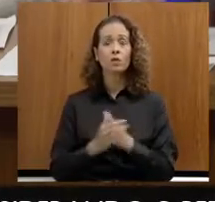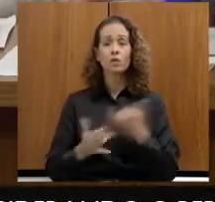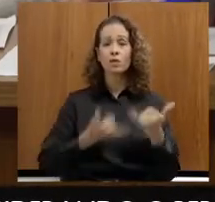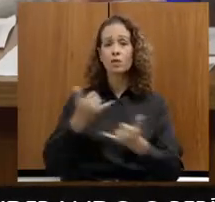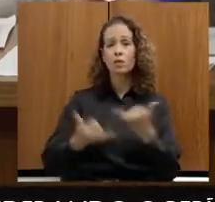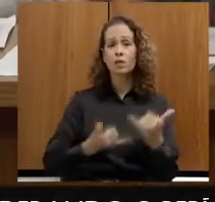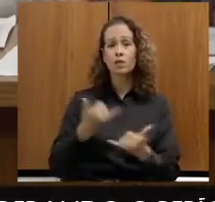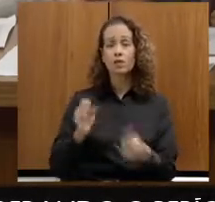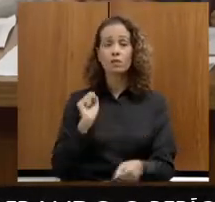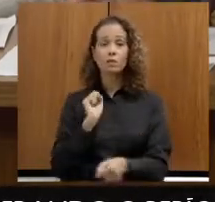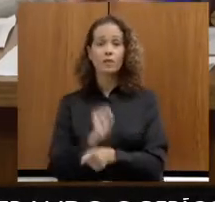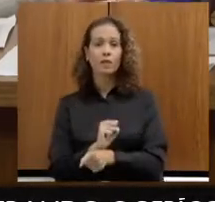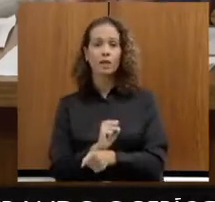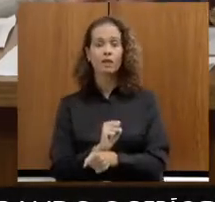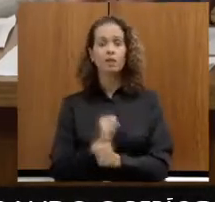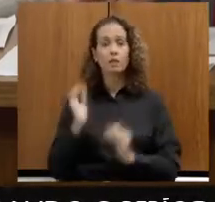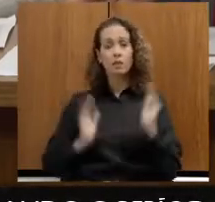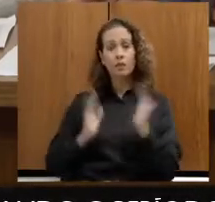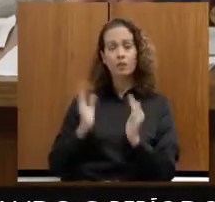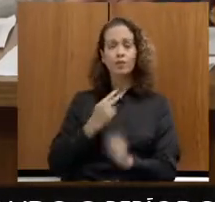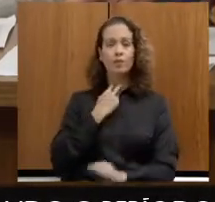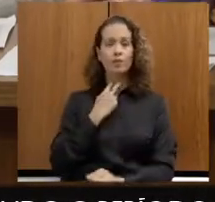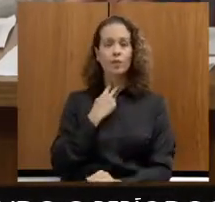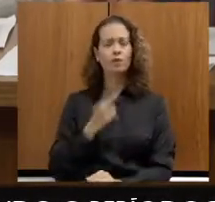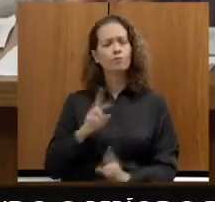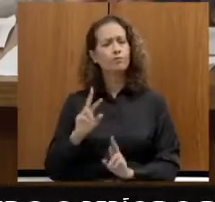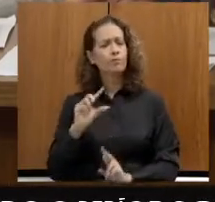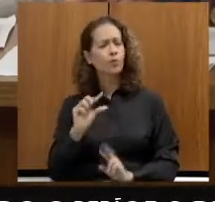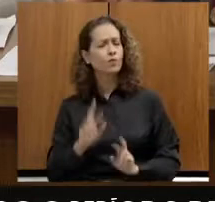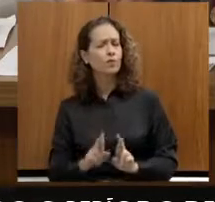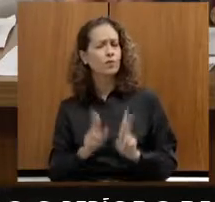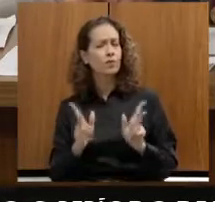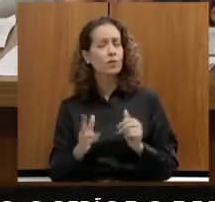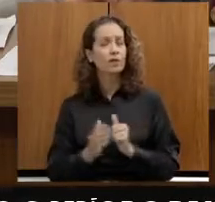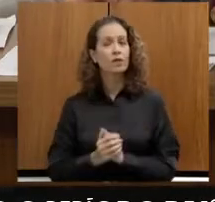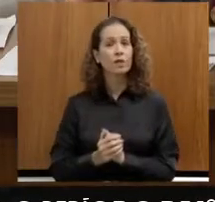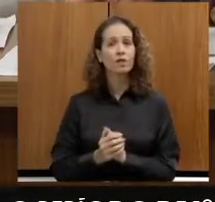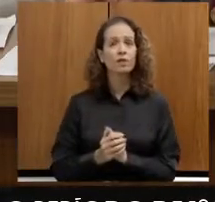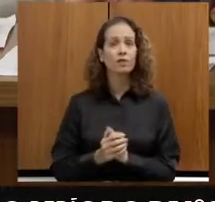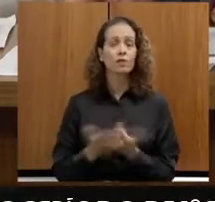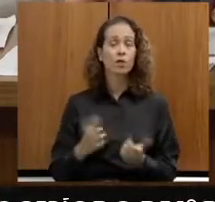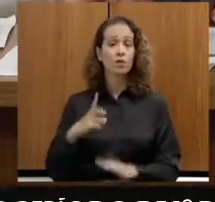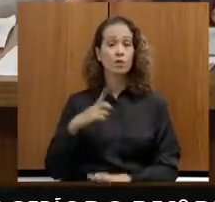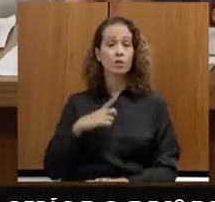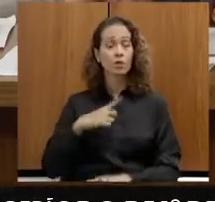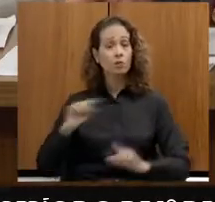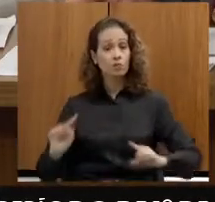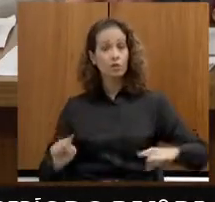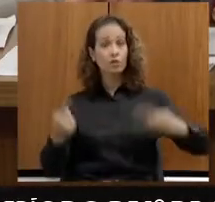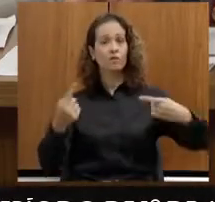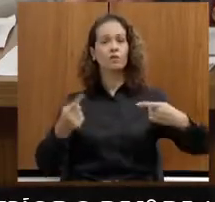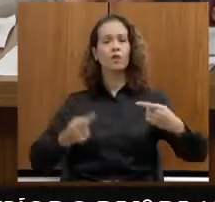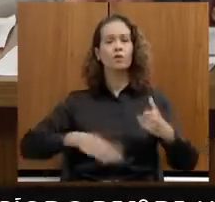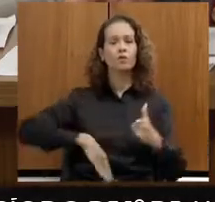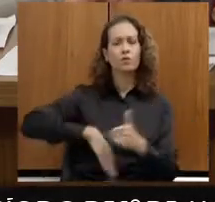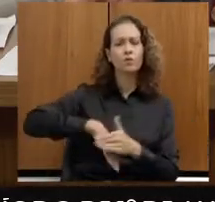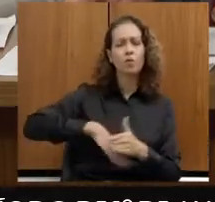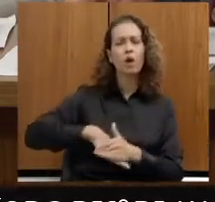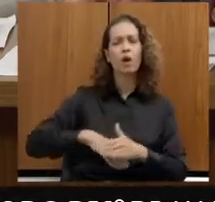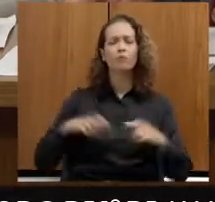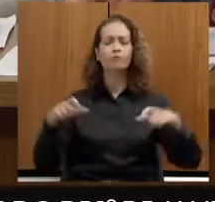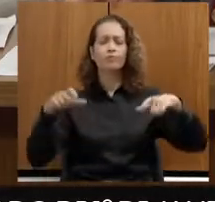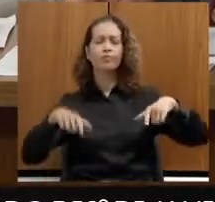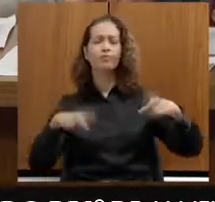parte de pandemia. Isso é um pouco diferente do EGENG. Nós lançamos um desafio em futebol, futsal,